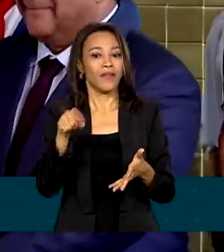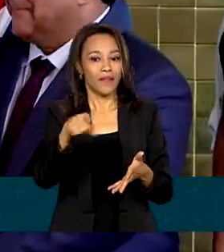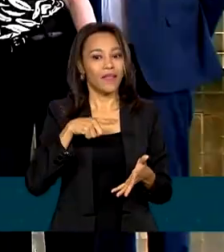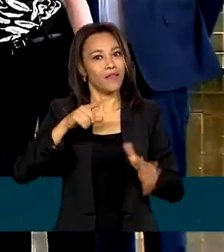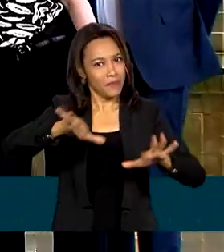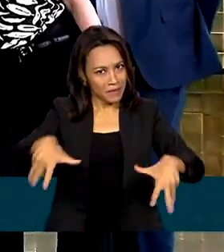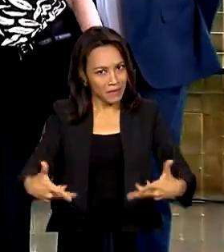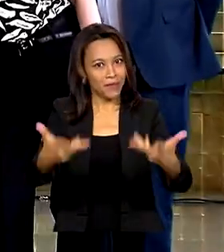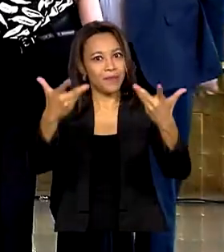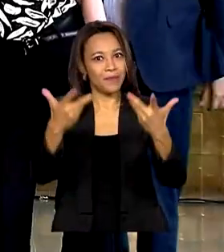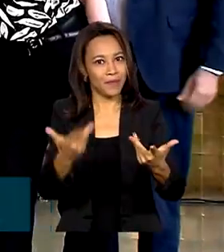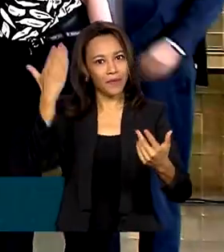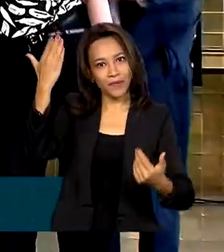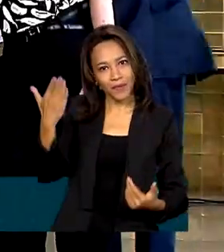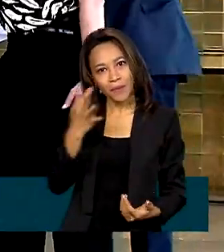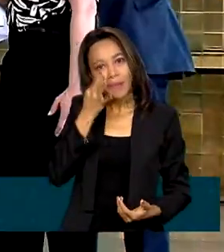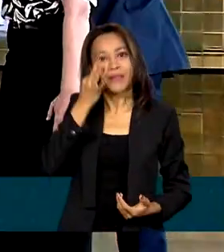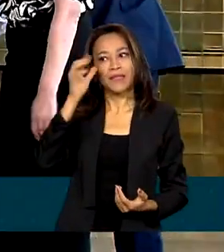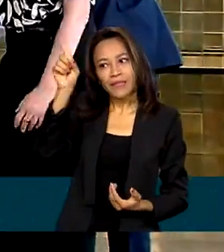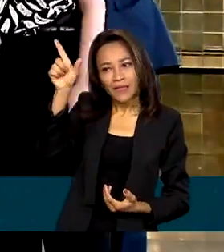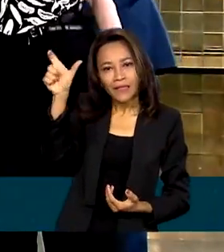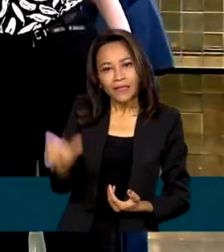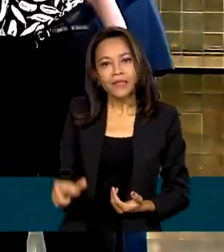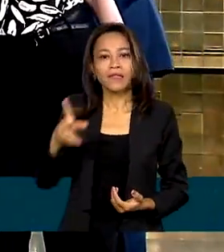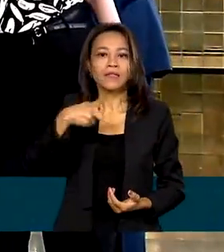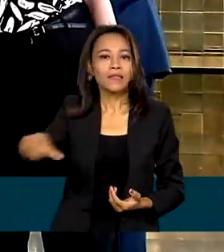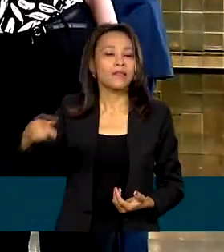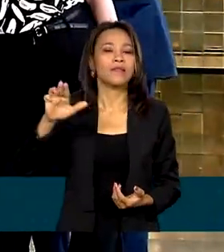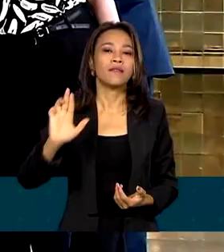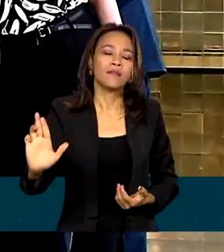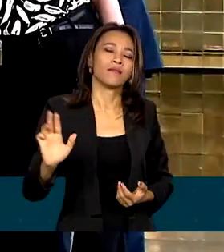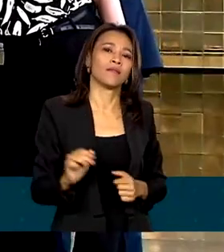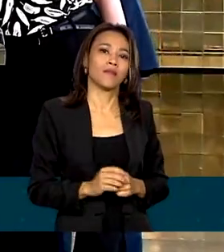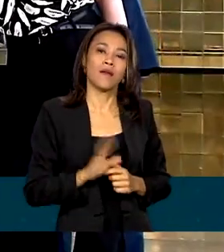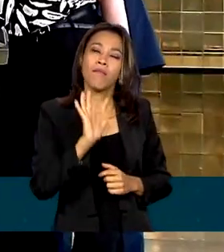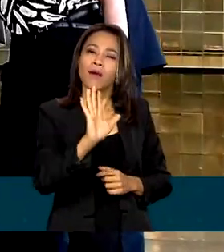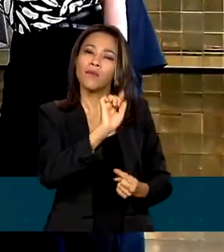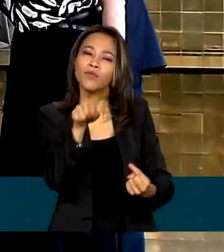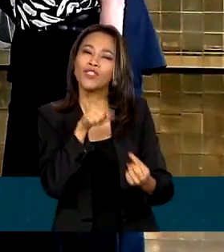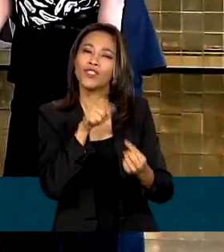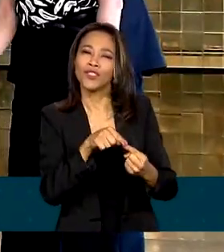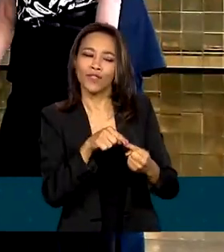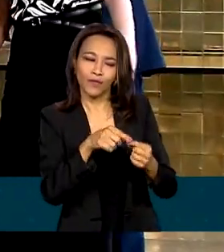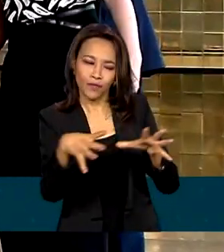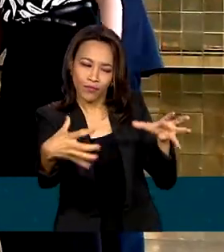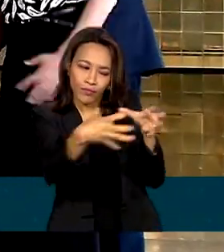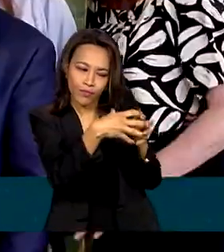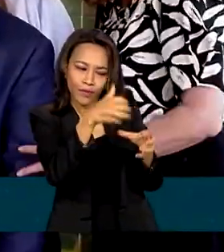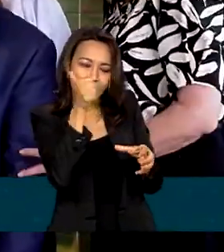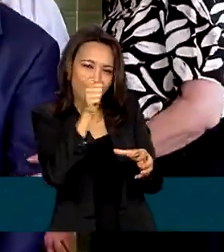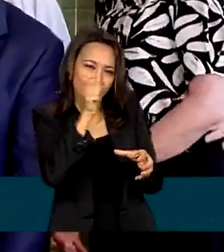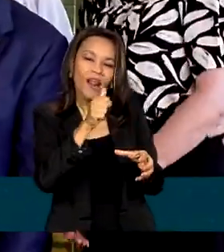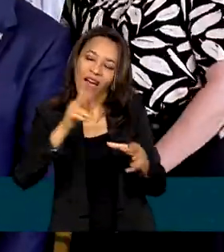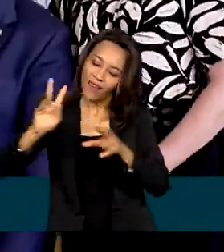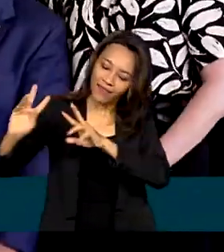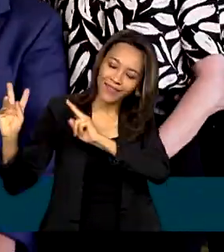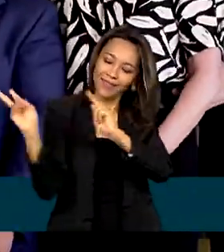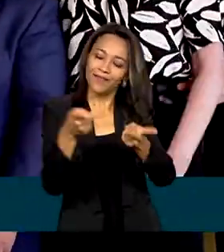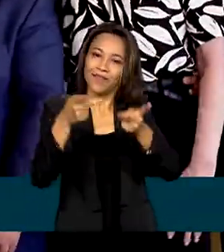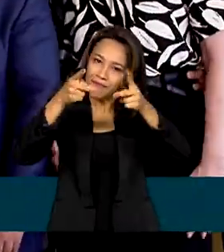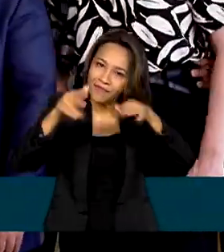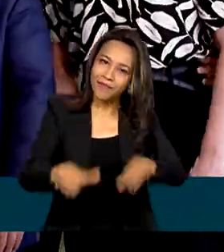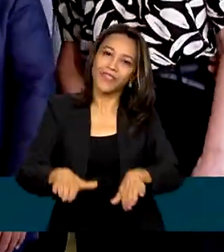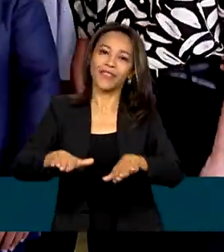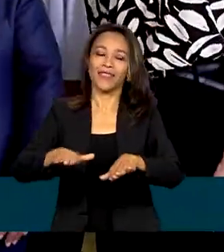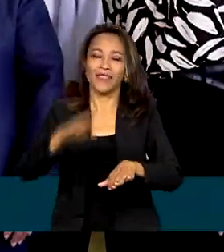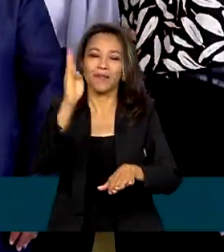cerimônia pelo presidente Lula. Mas a intenção da seleção feminina é trazer o troféu definitivamente para cá